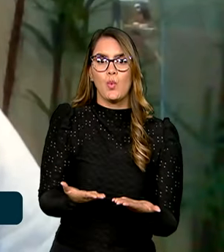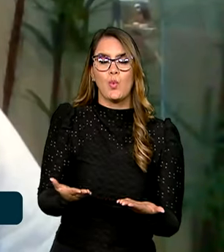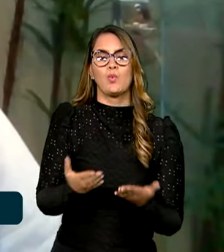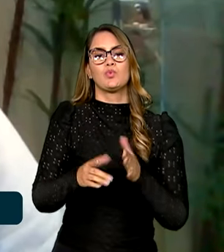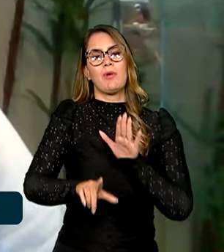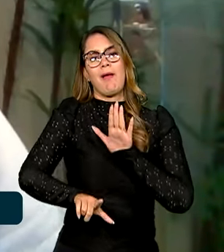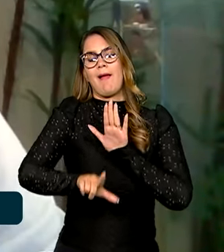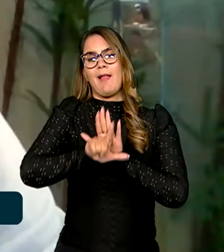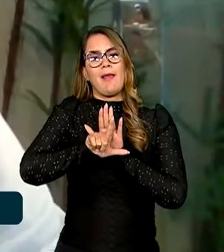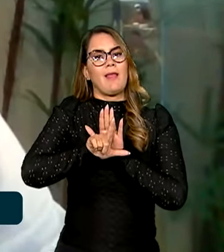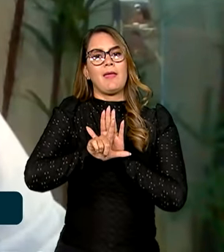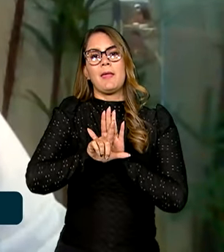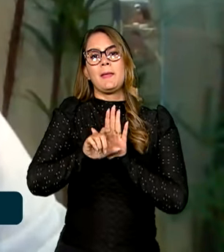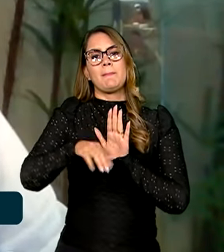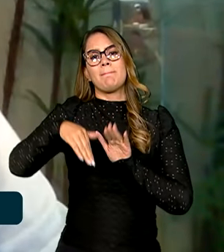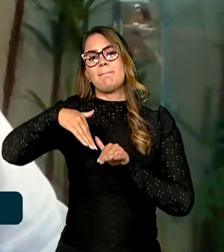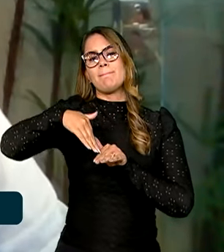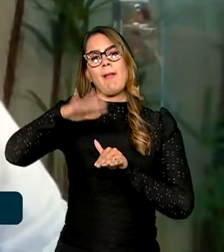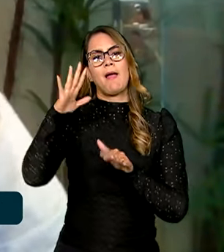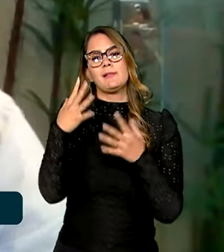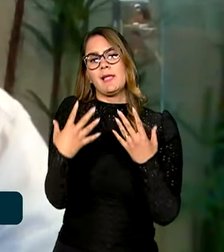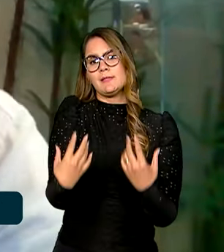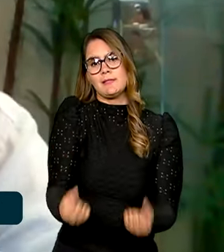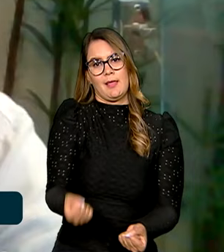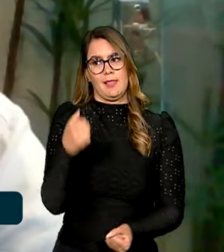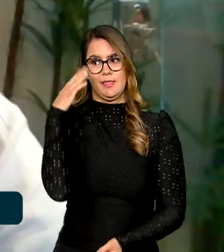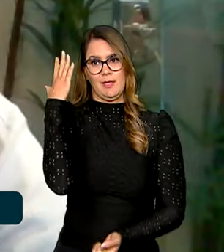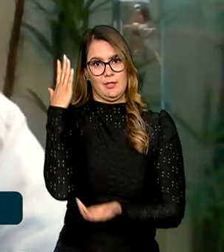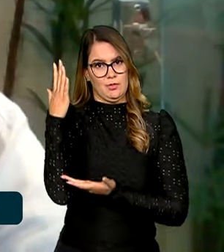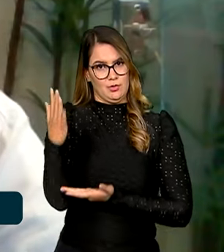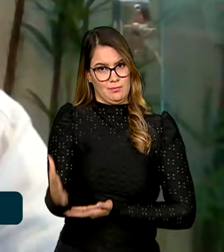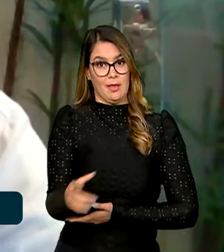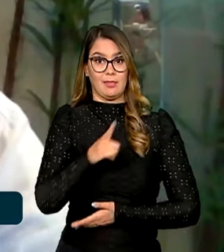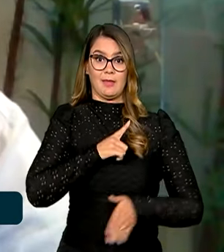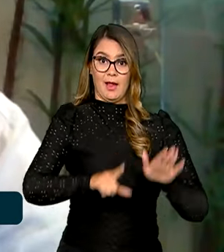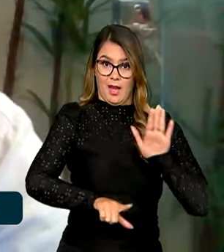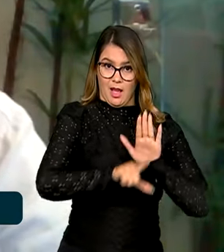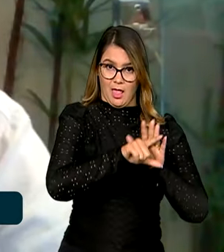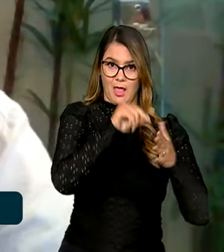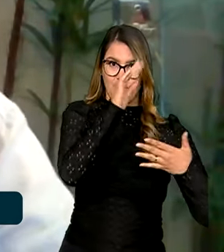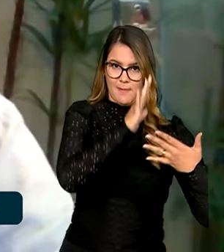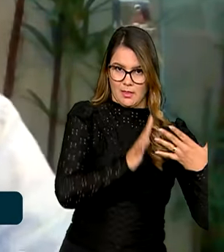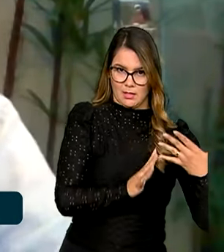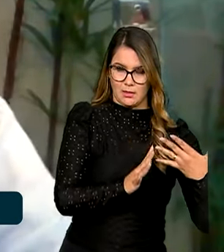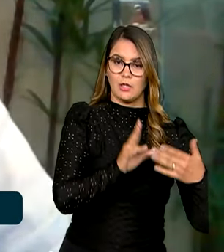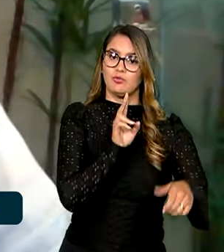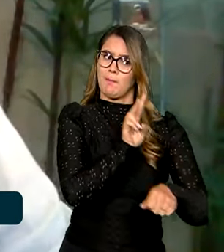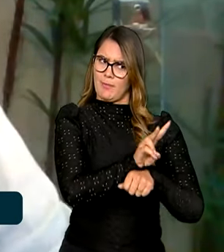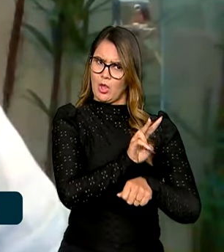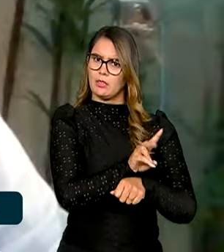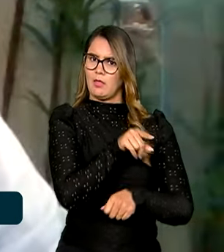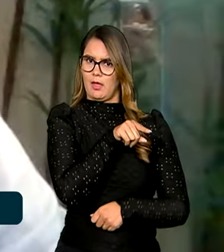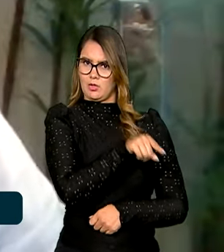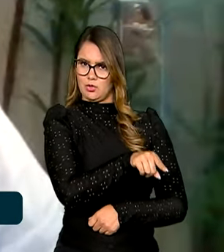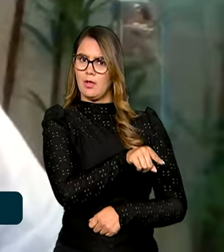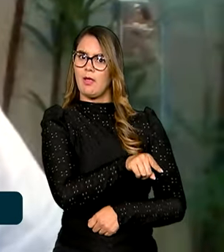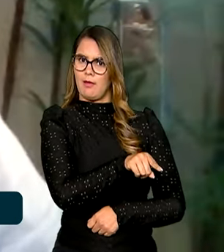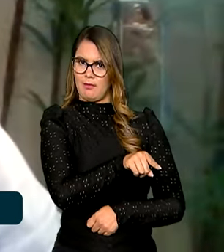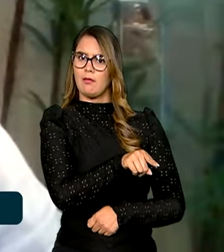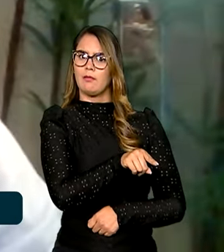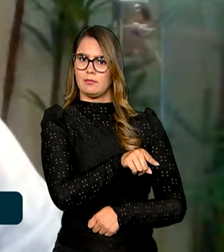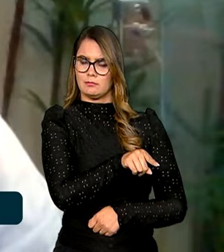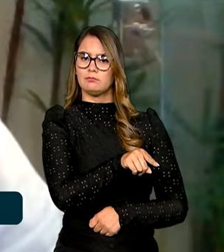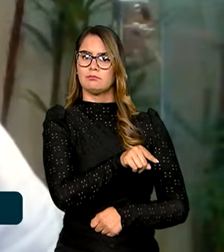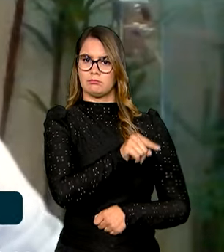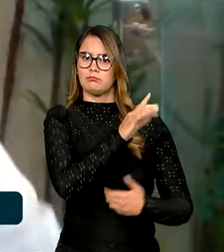legislação mais permissiva em termos de desmatamento. Nós temos uma lei para a Mata Atlântica, que protege significativamente toda a